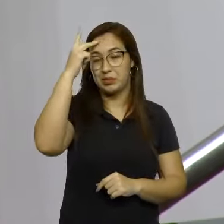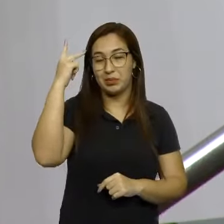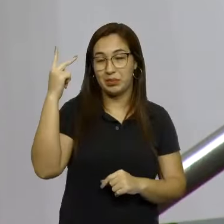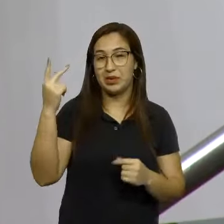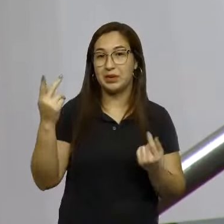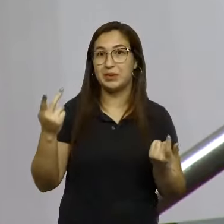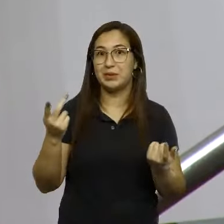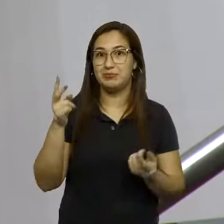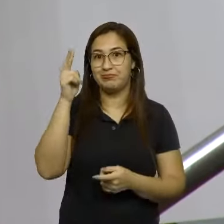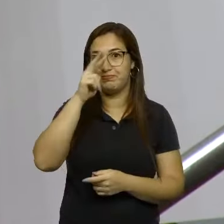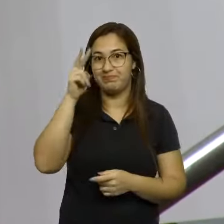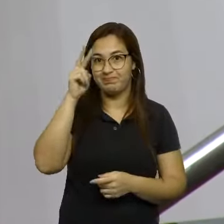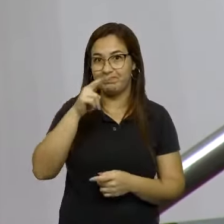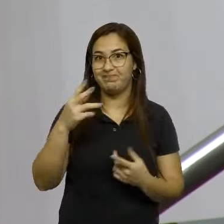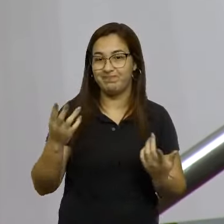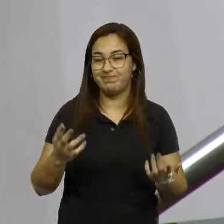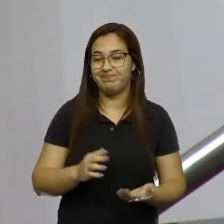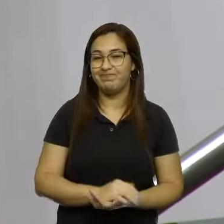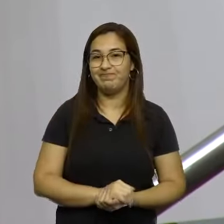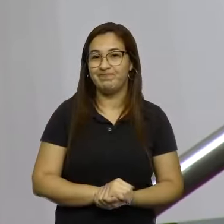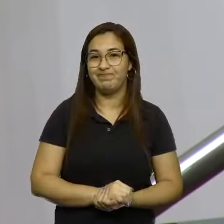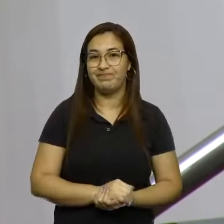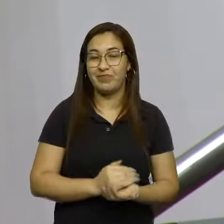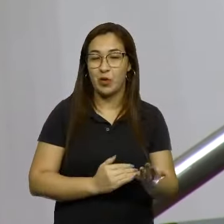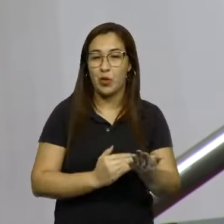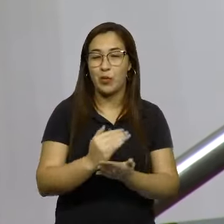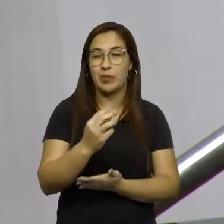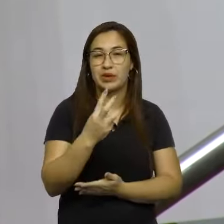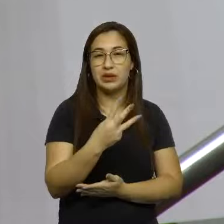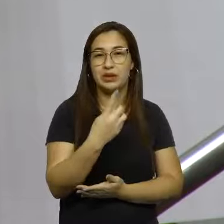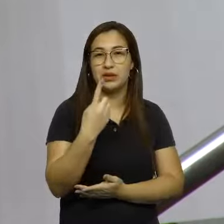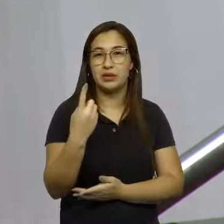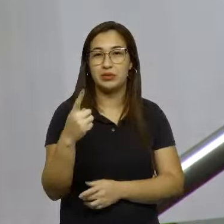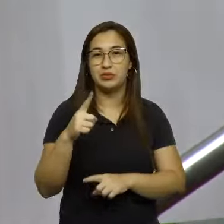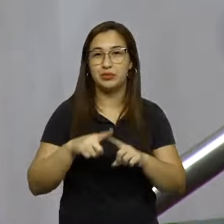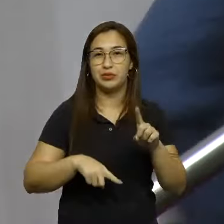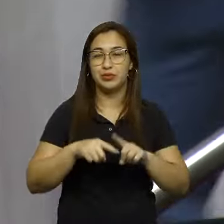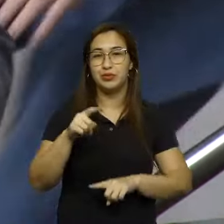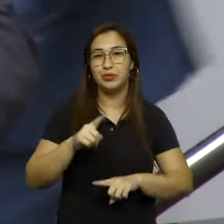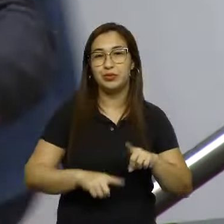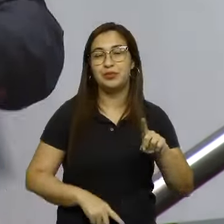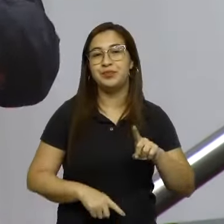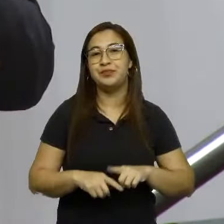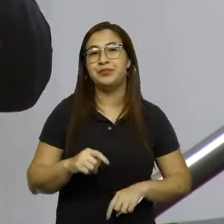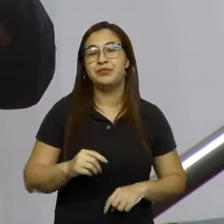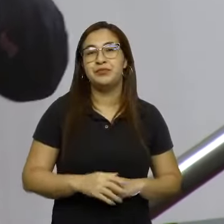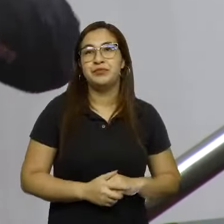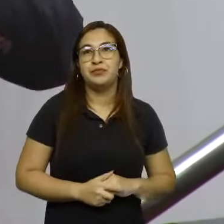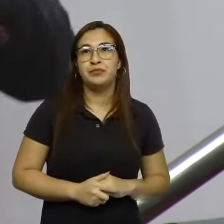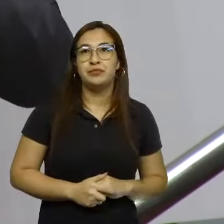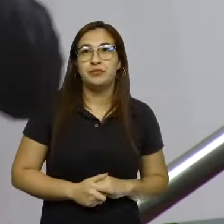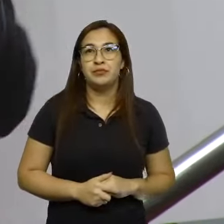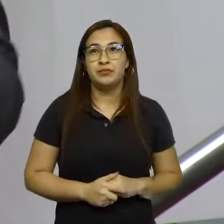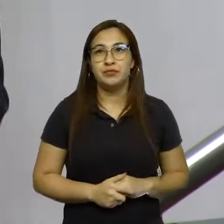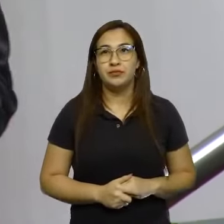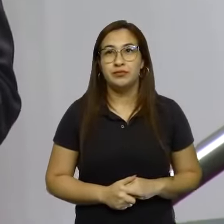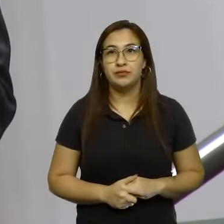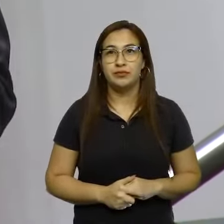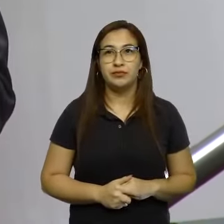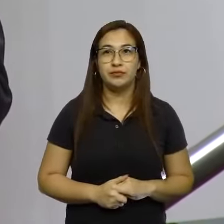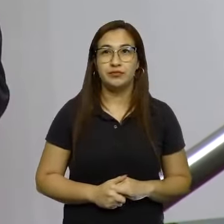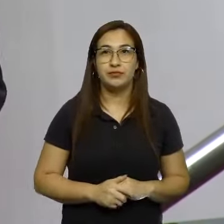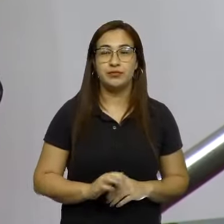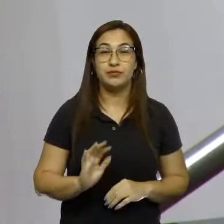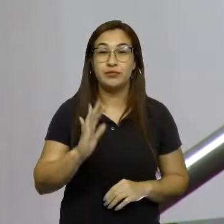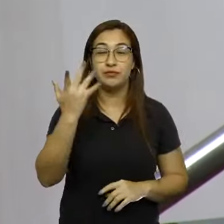prazo para esse lançamento é 31 de julho. O que está ainda precisando acontecer